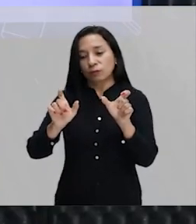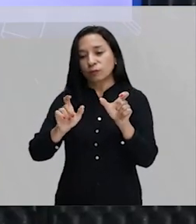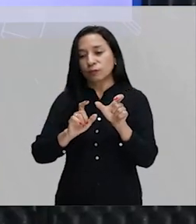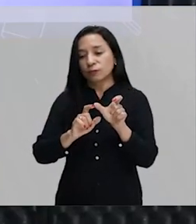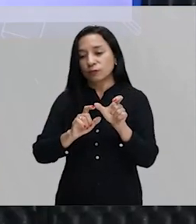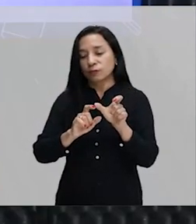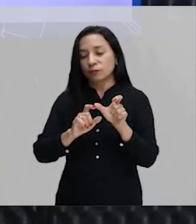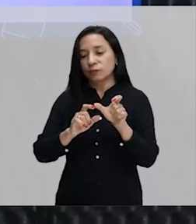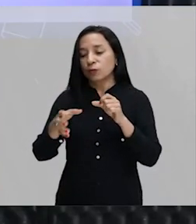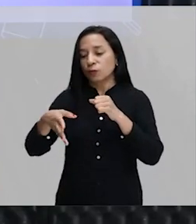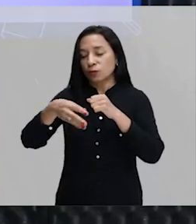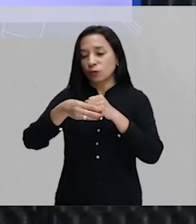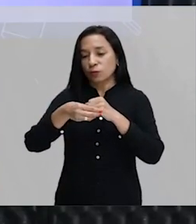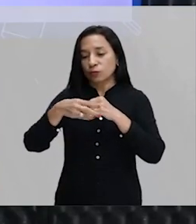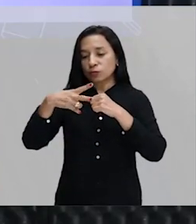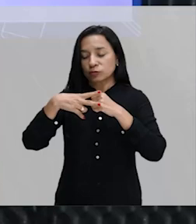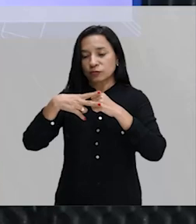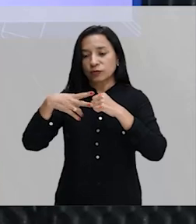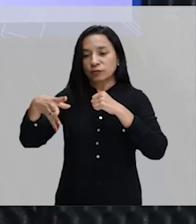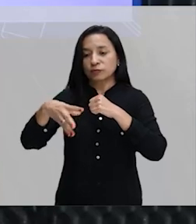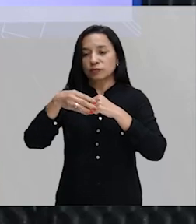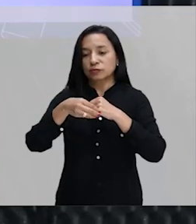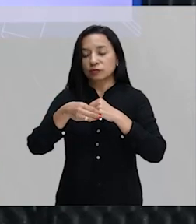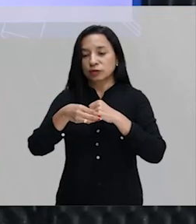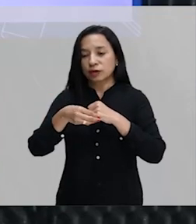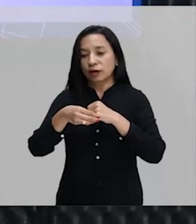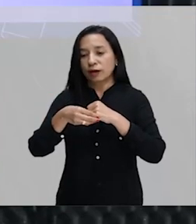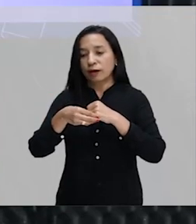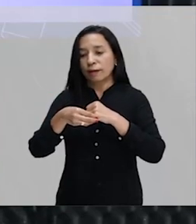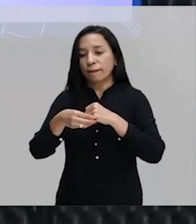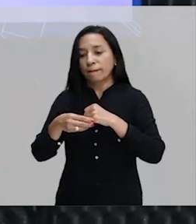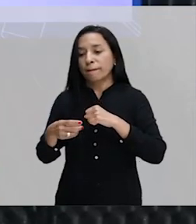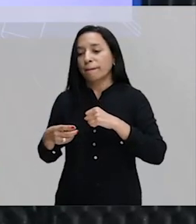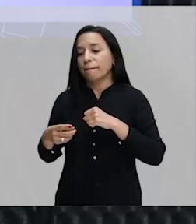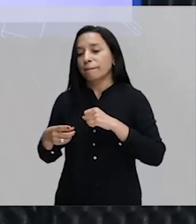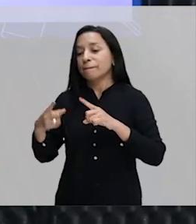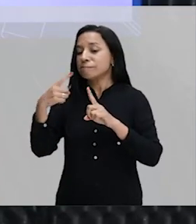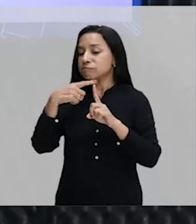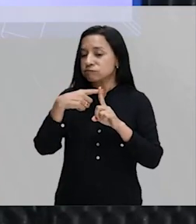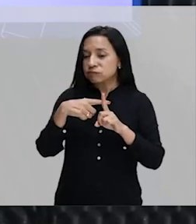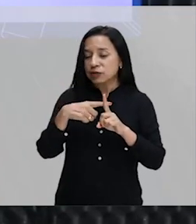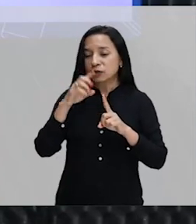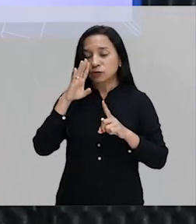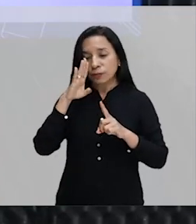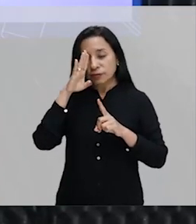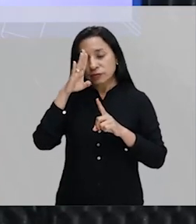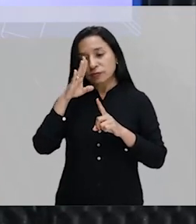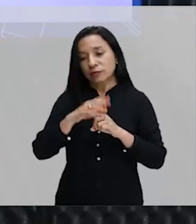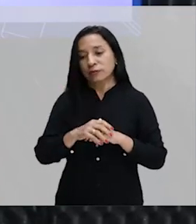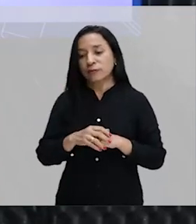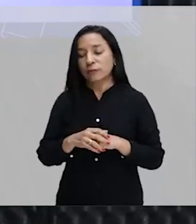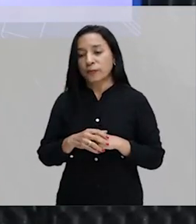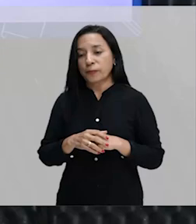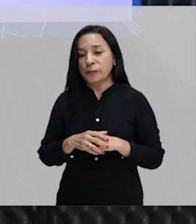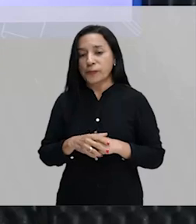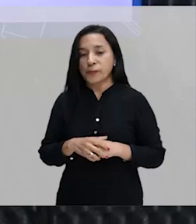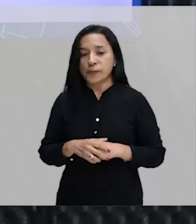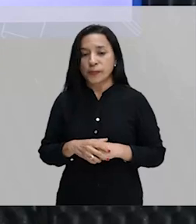ele é composto de um verbo auxiliar mais o verbo principal no participio